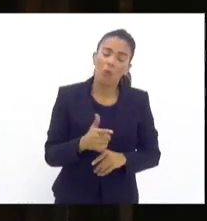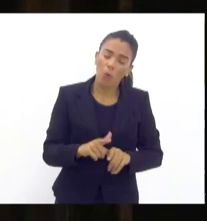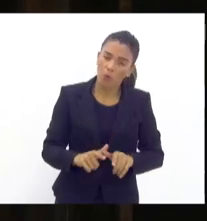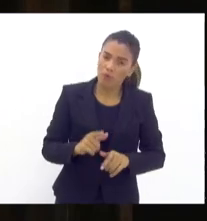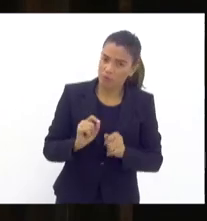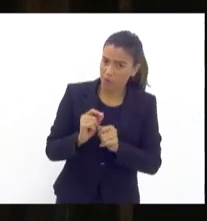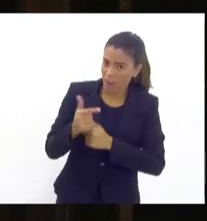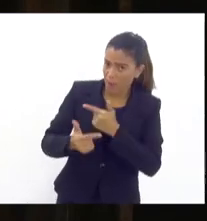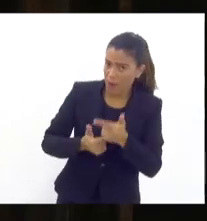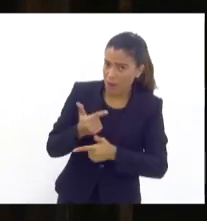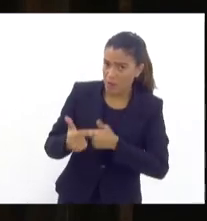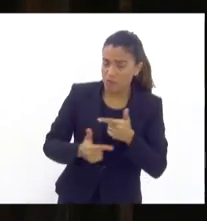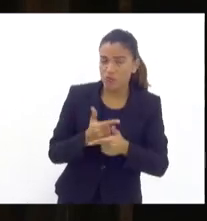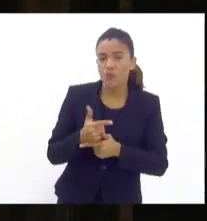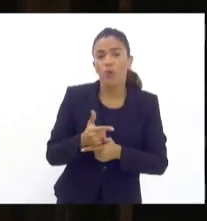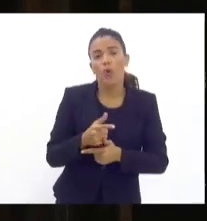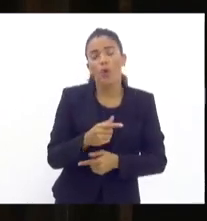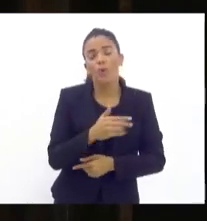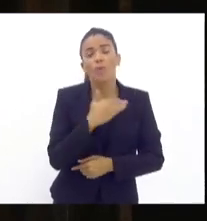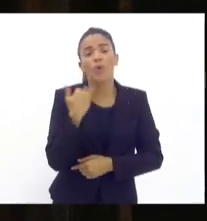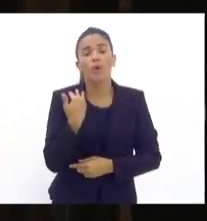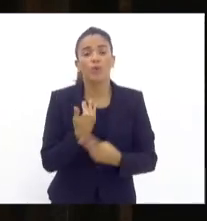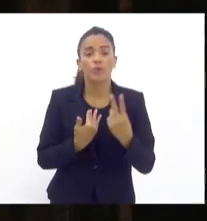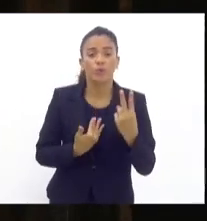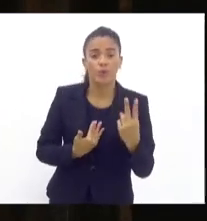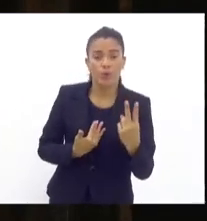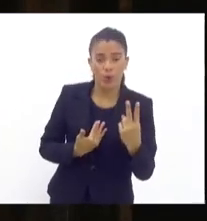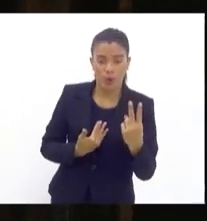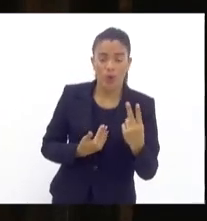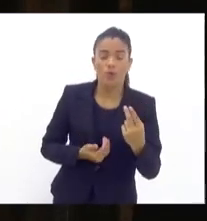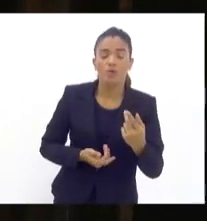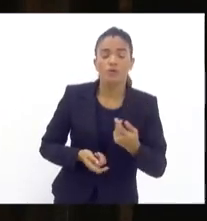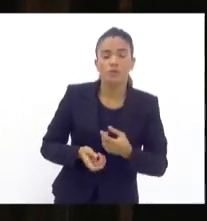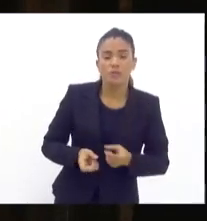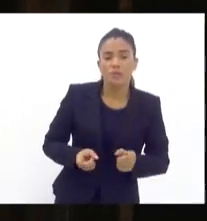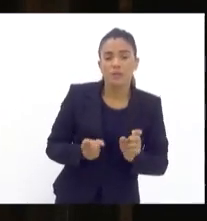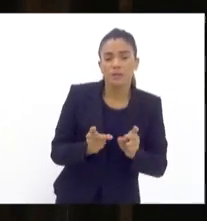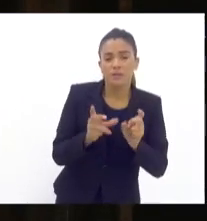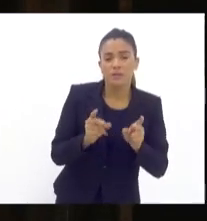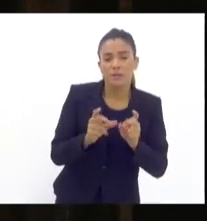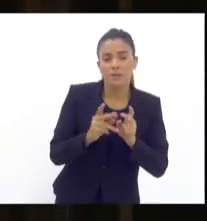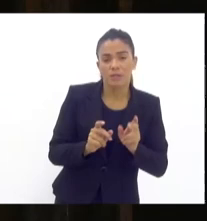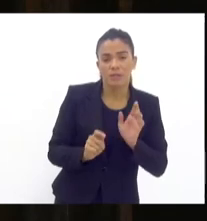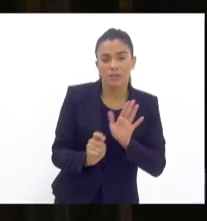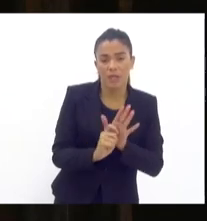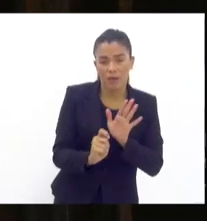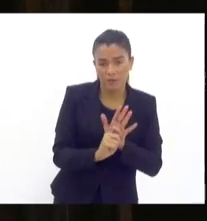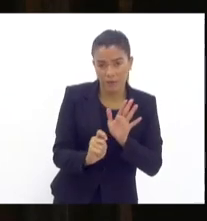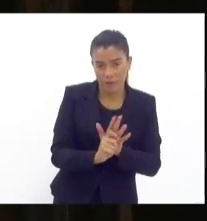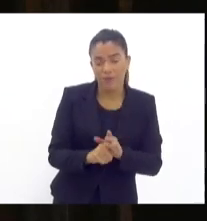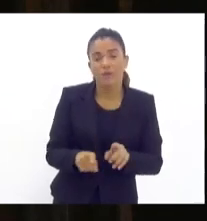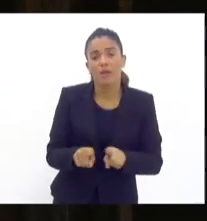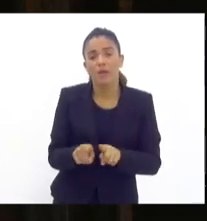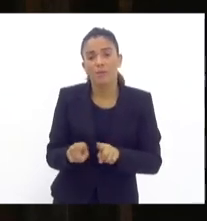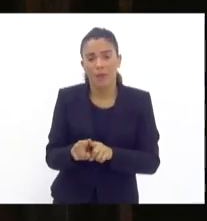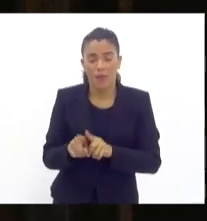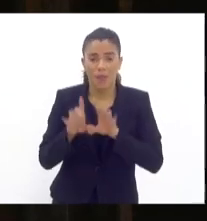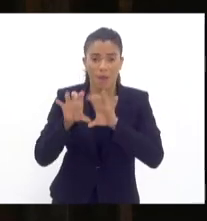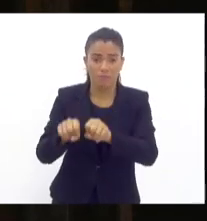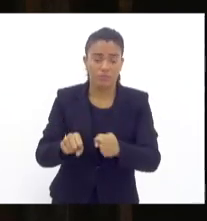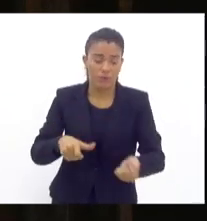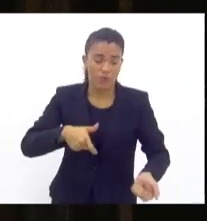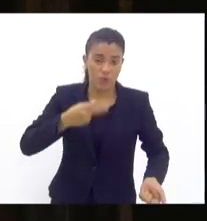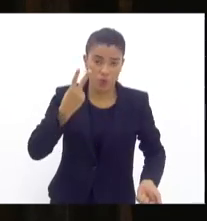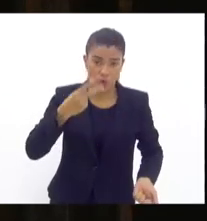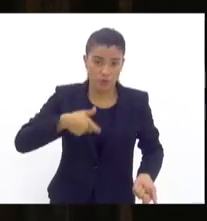óbito de dois dois traficantes, a apreensão de dois fuzis, fuzil, granada, dois